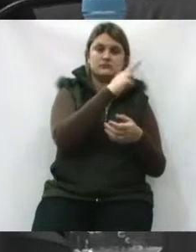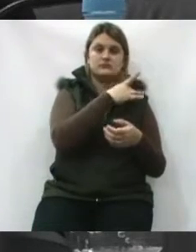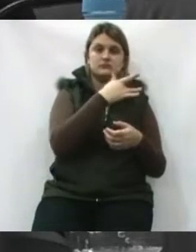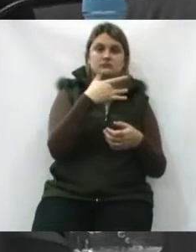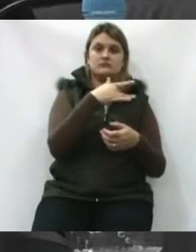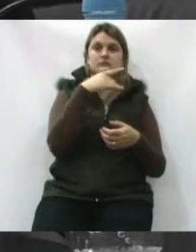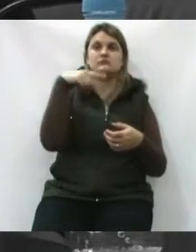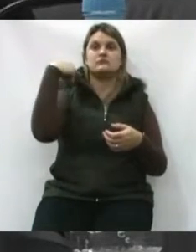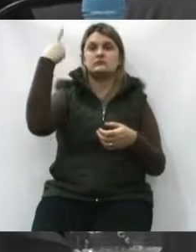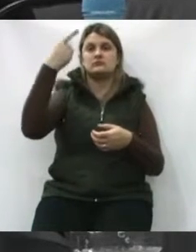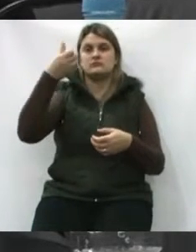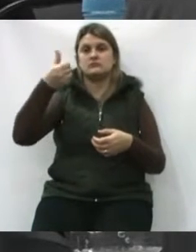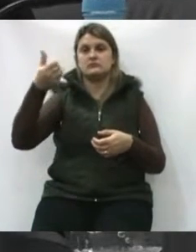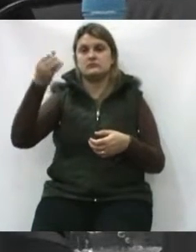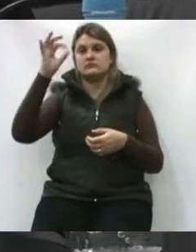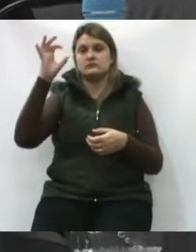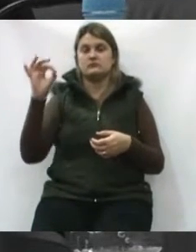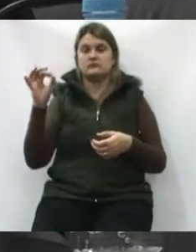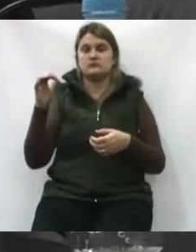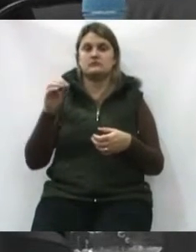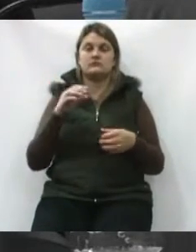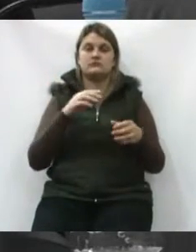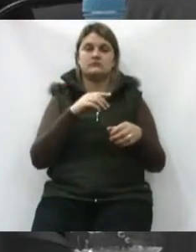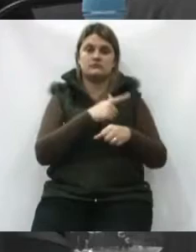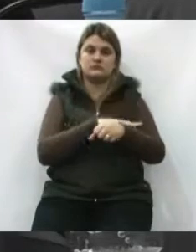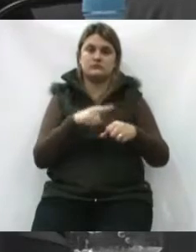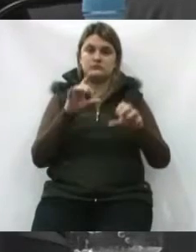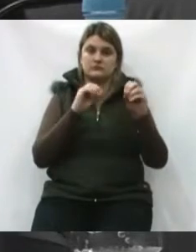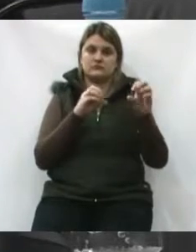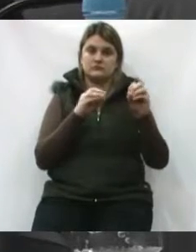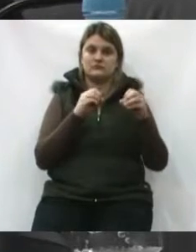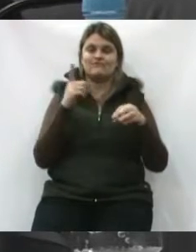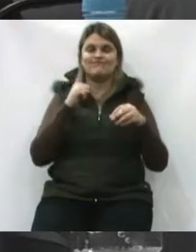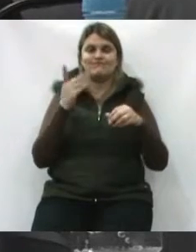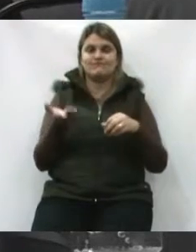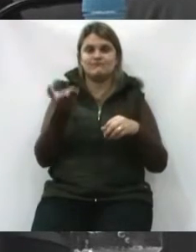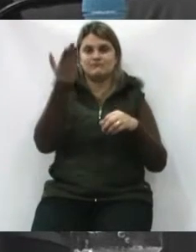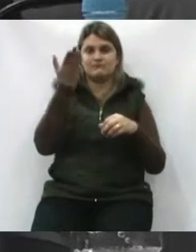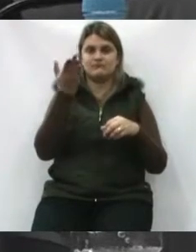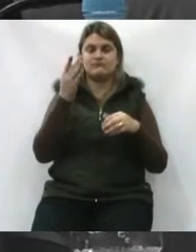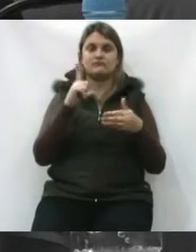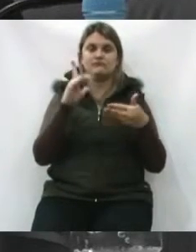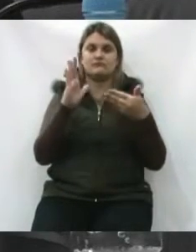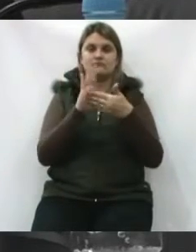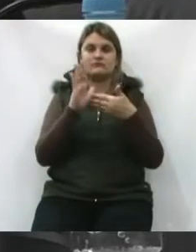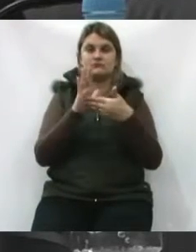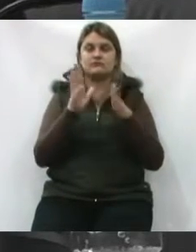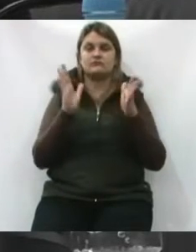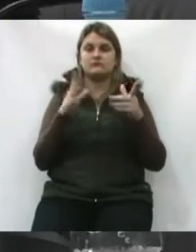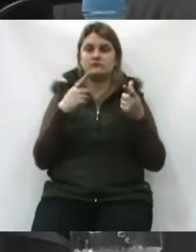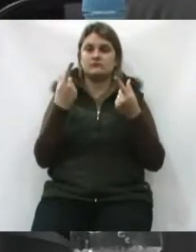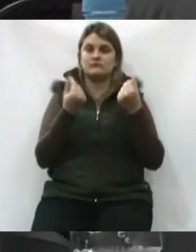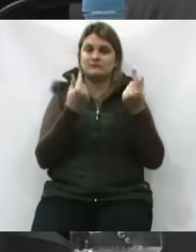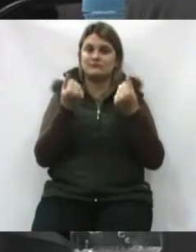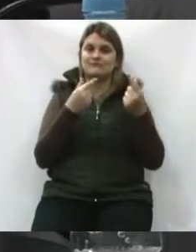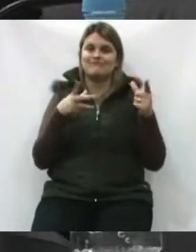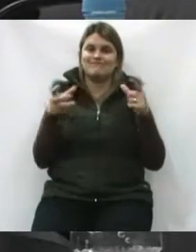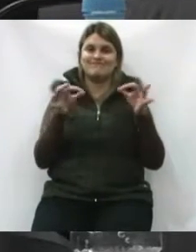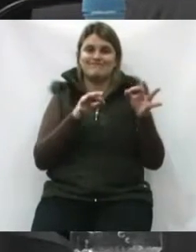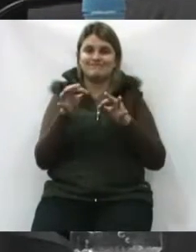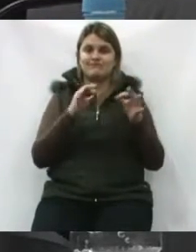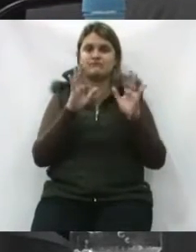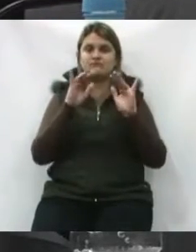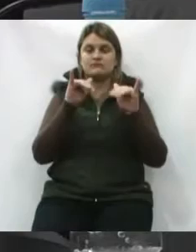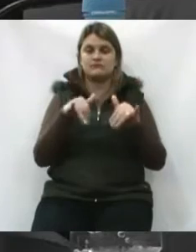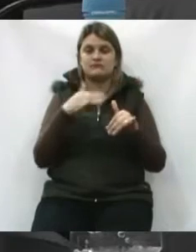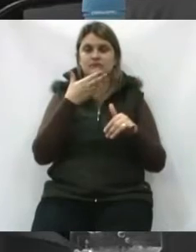60% de culpa em educação. E, lógico, está acima do limite. Então, o orçamento, no